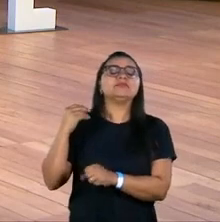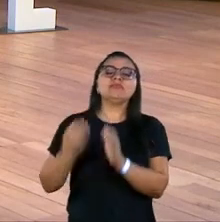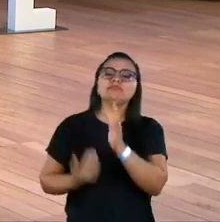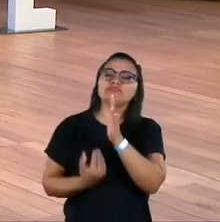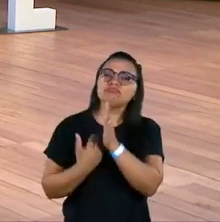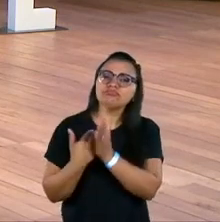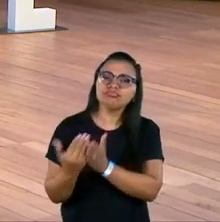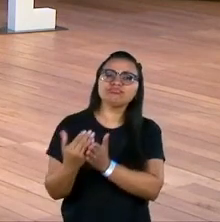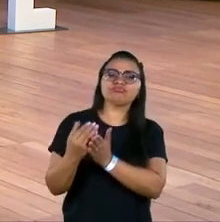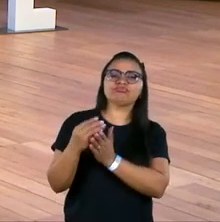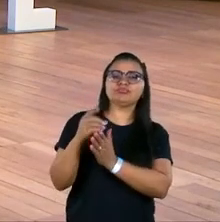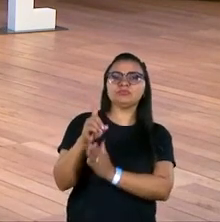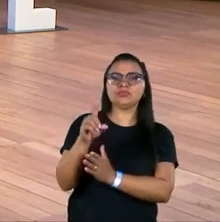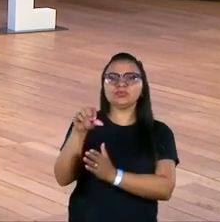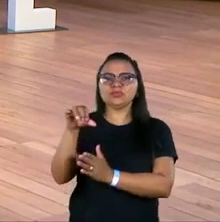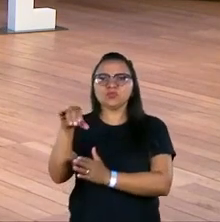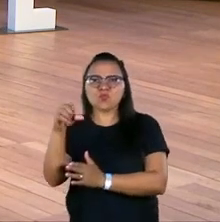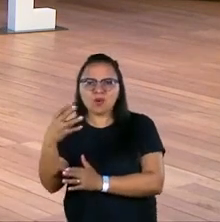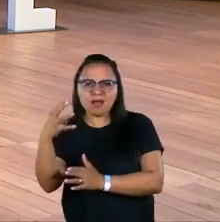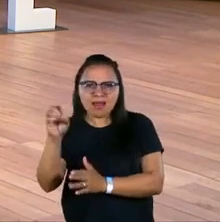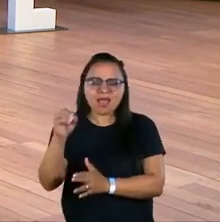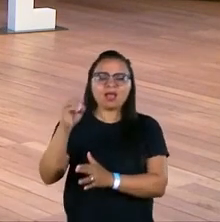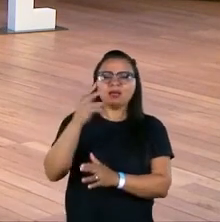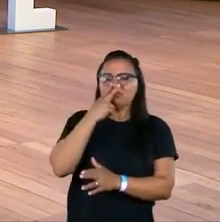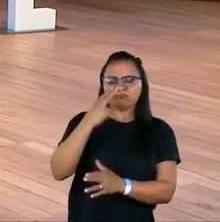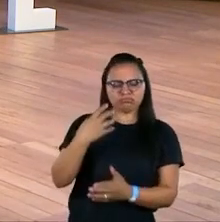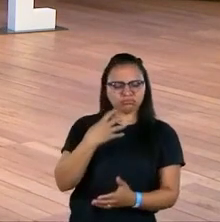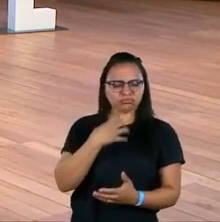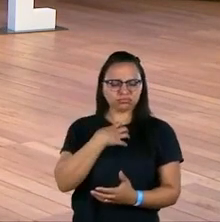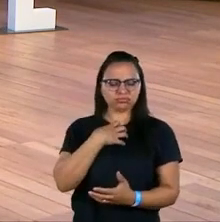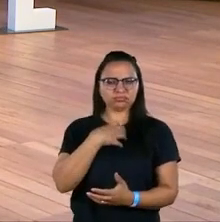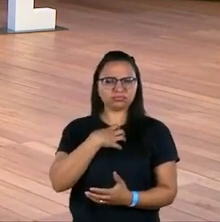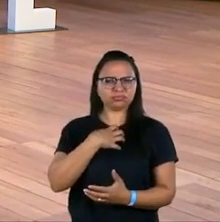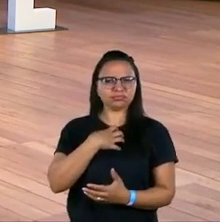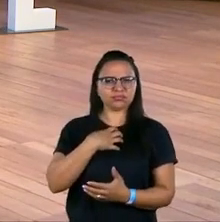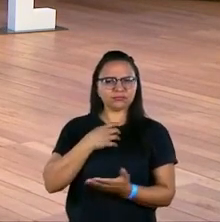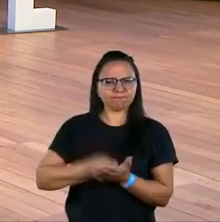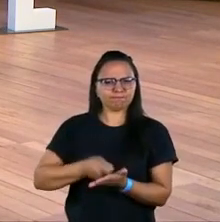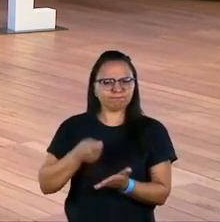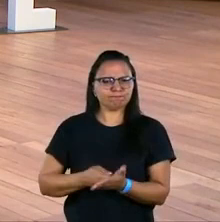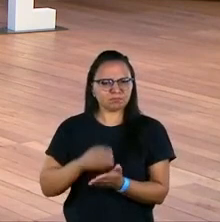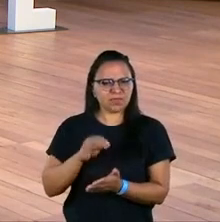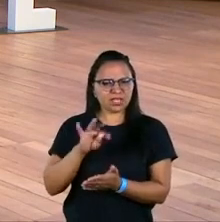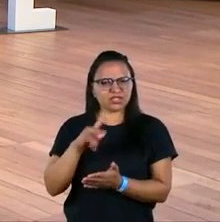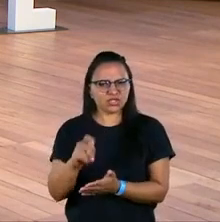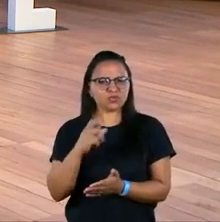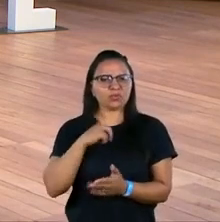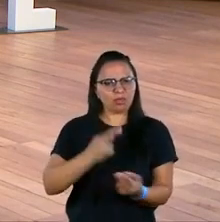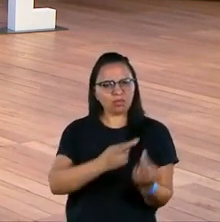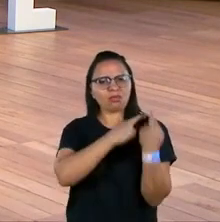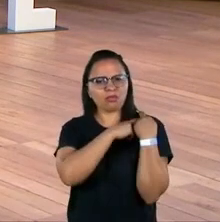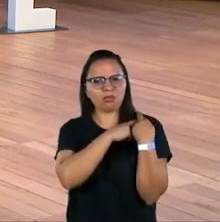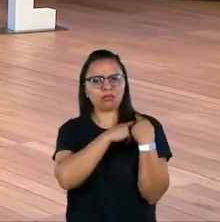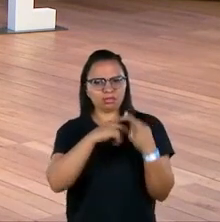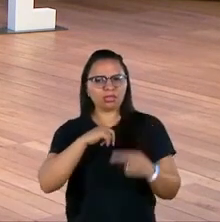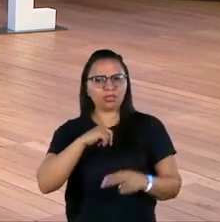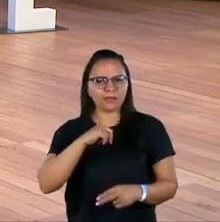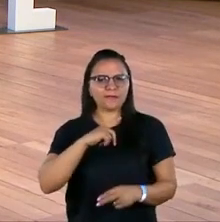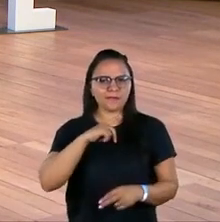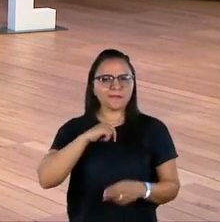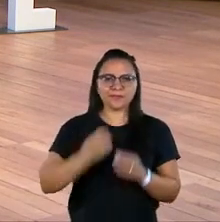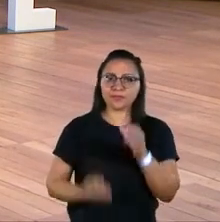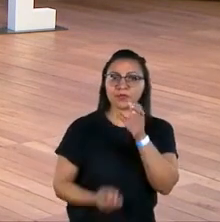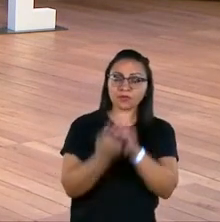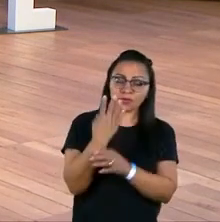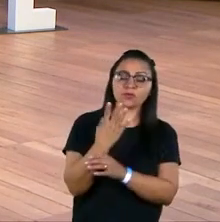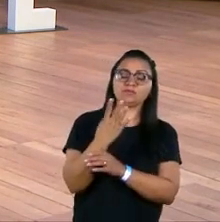anos 40, nos sentimos impelidos e chamados, inclusive o Betinho tem uma responsabilidade imensa que